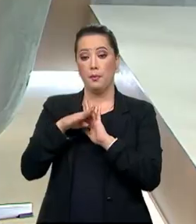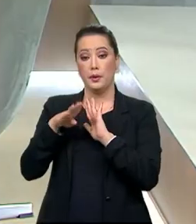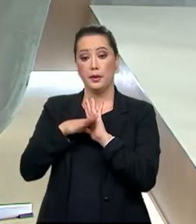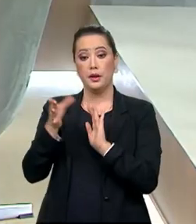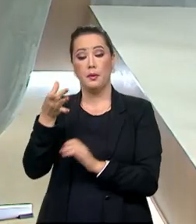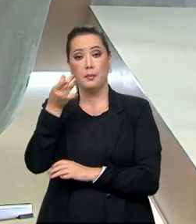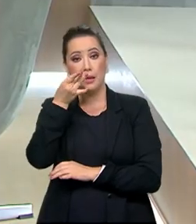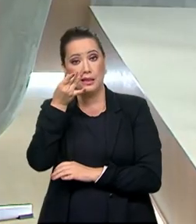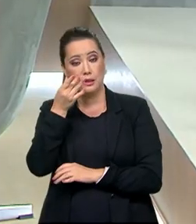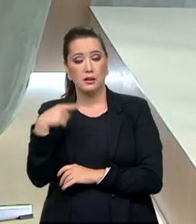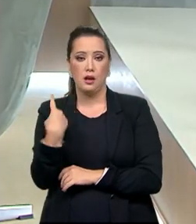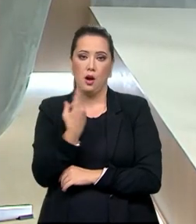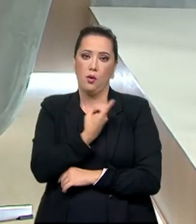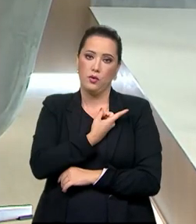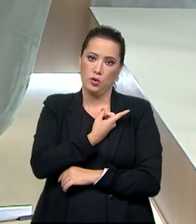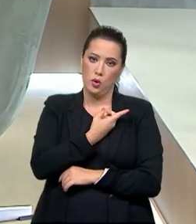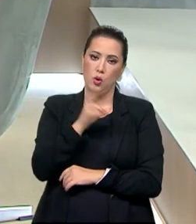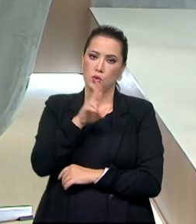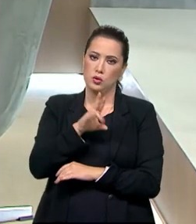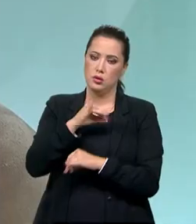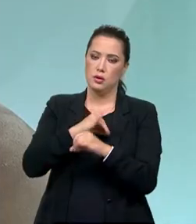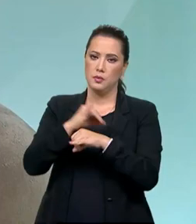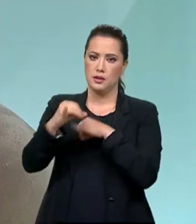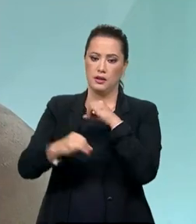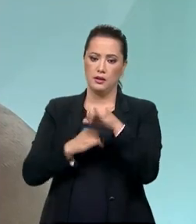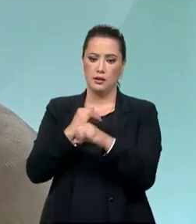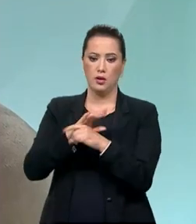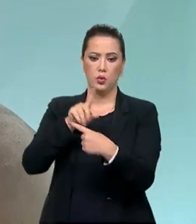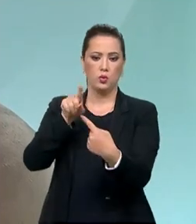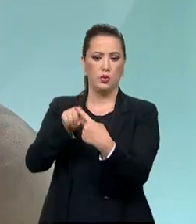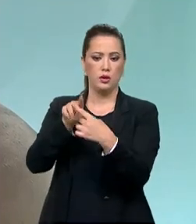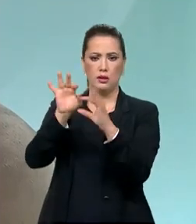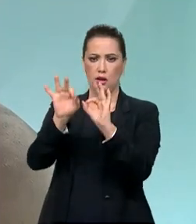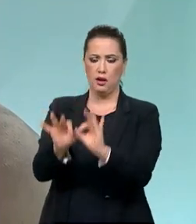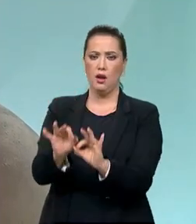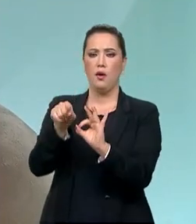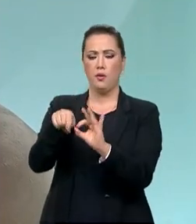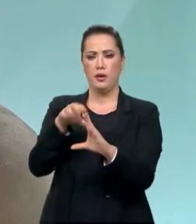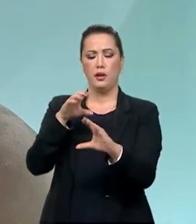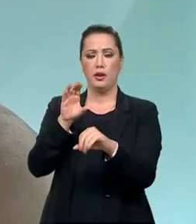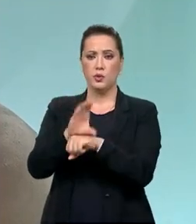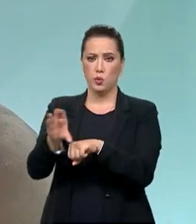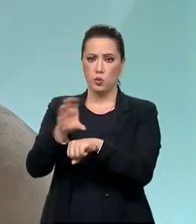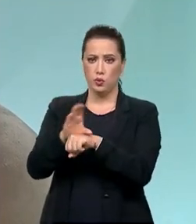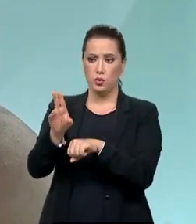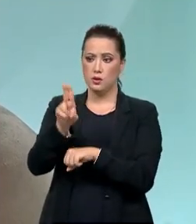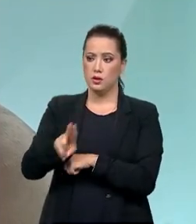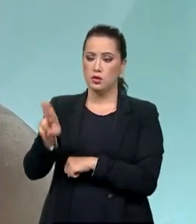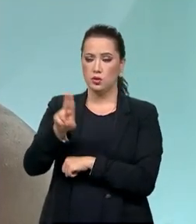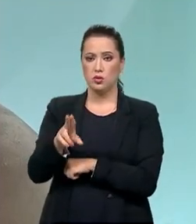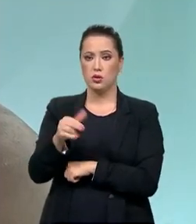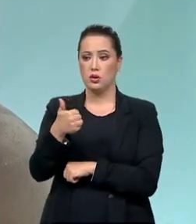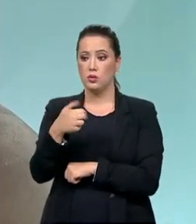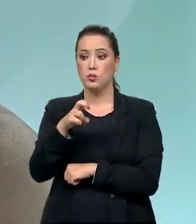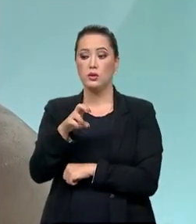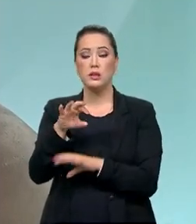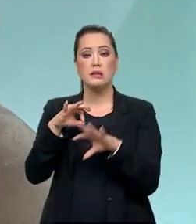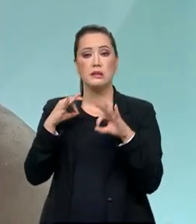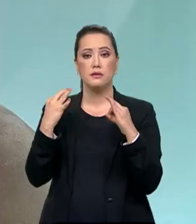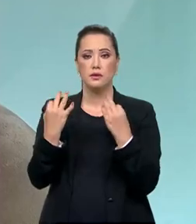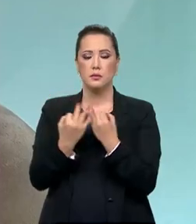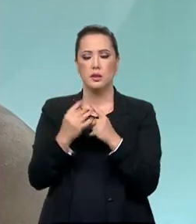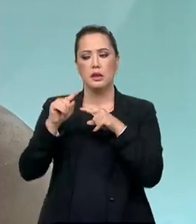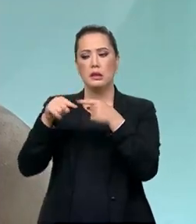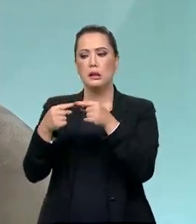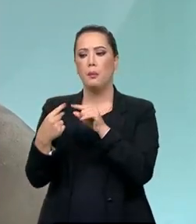efetivamente, nós fizemos em EAD, né? O ideal é que esse curso seja aplicado com 15 famílias, né?